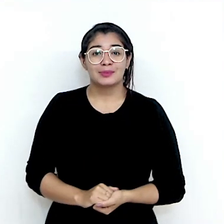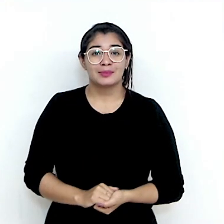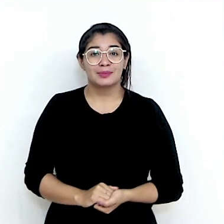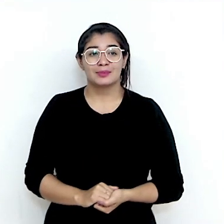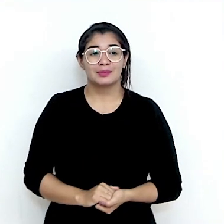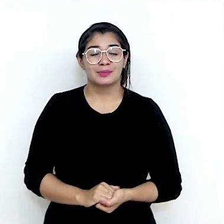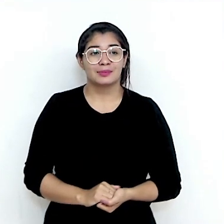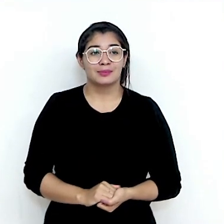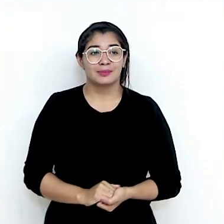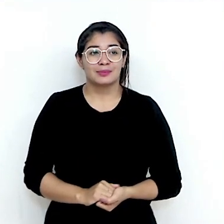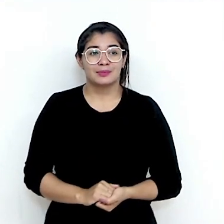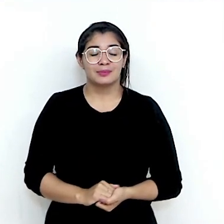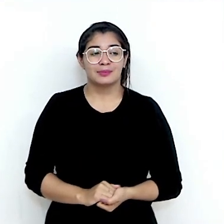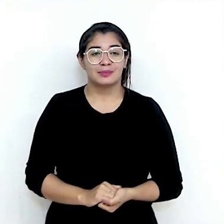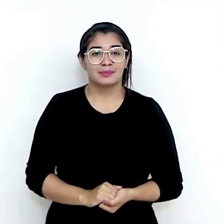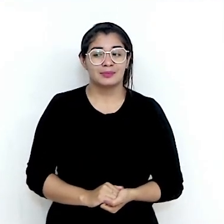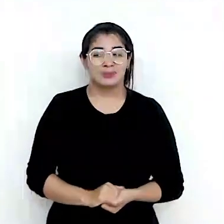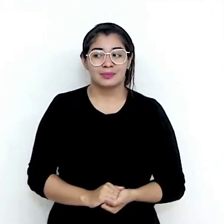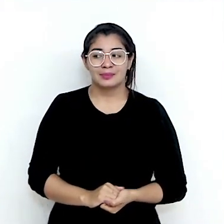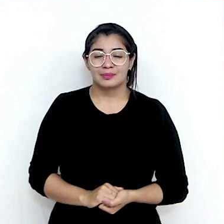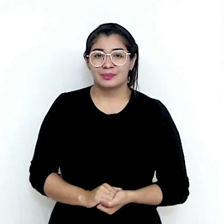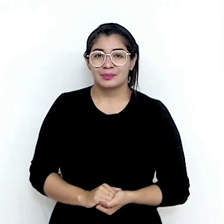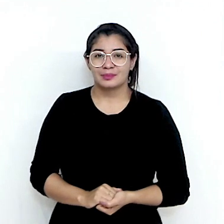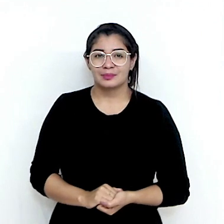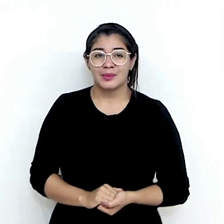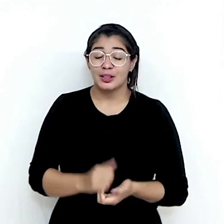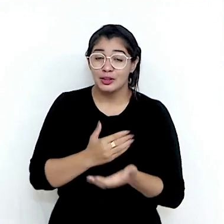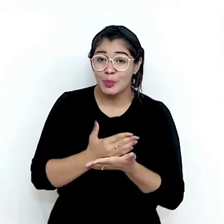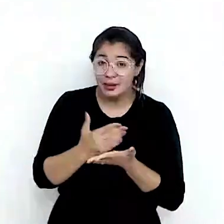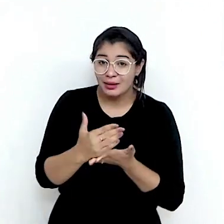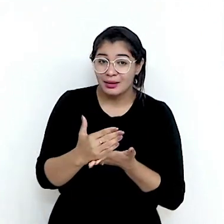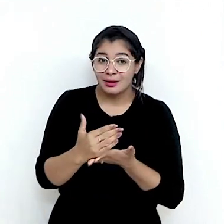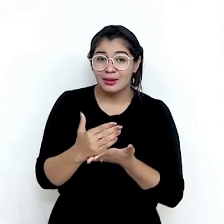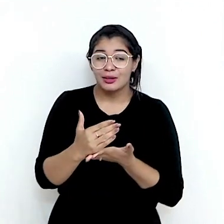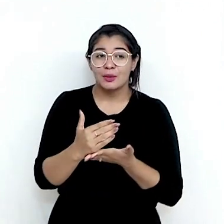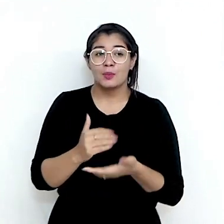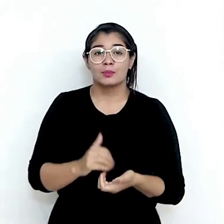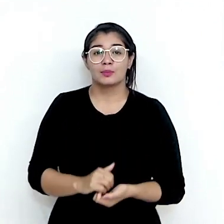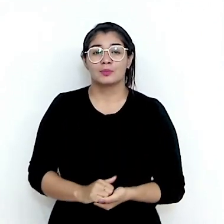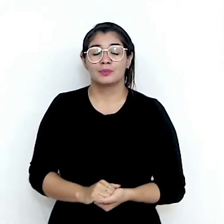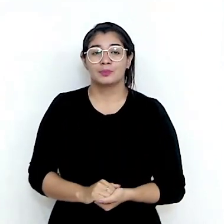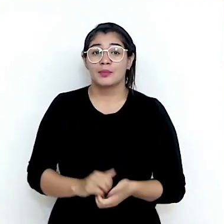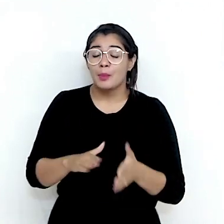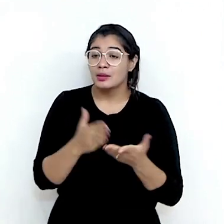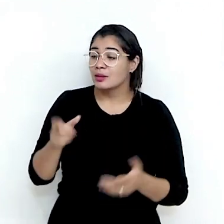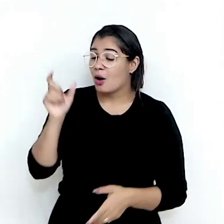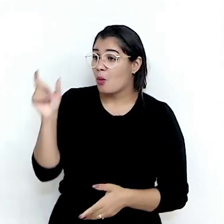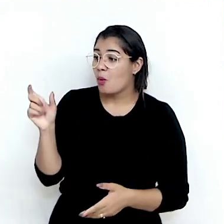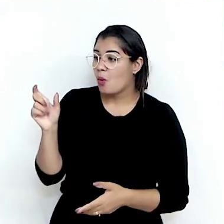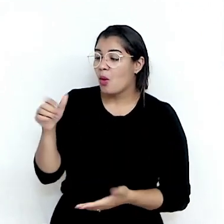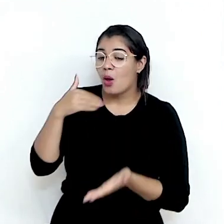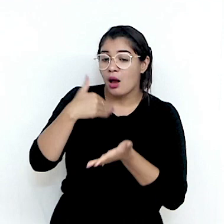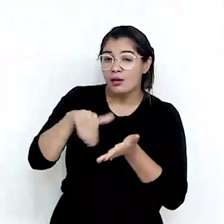Iniciamos agora então a discussão sobre infraestrutura digital da perspectiva do Brasil e passo então a palavra